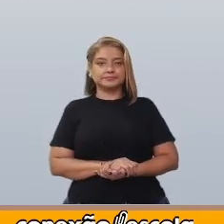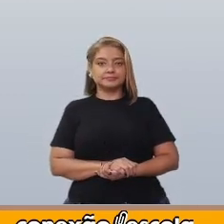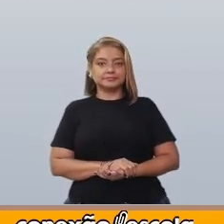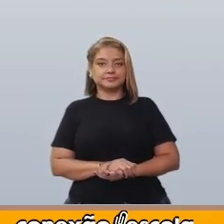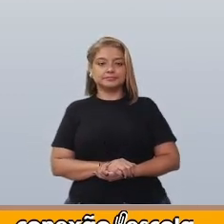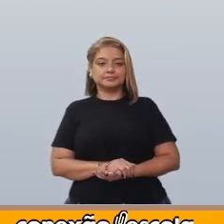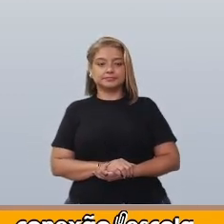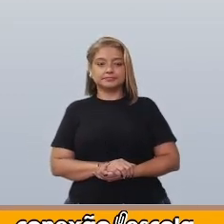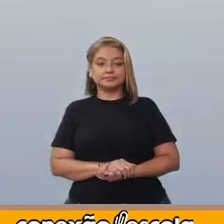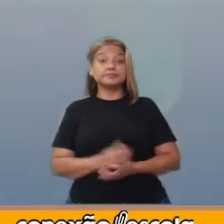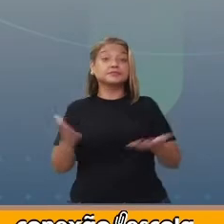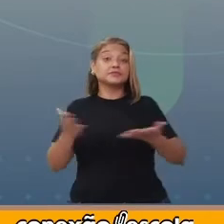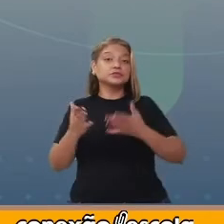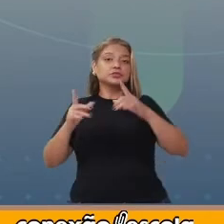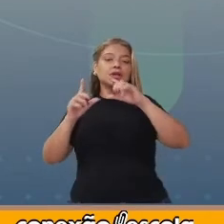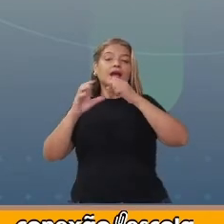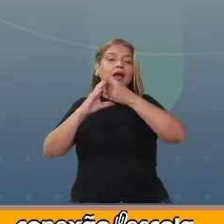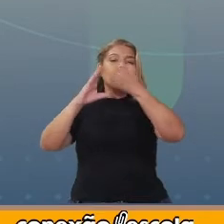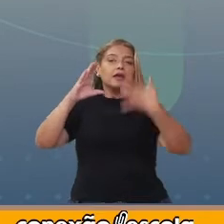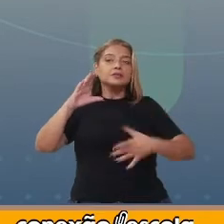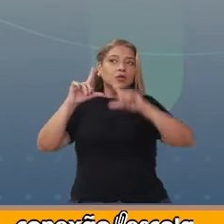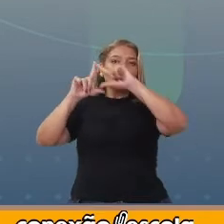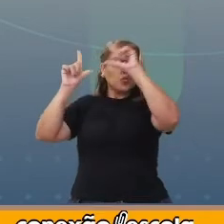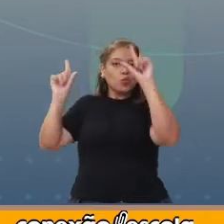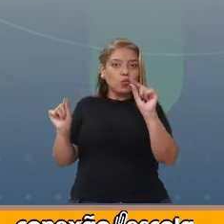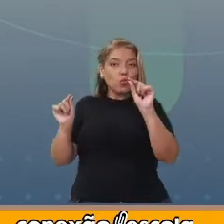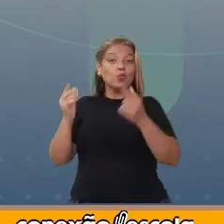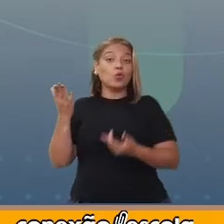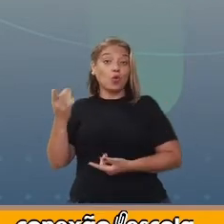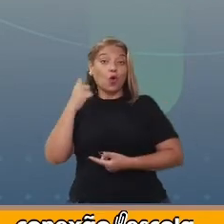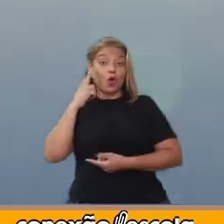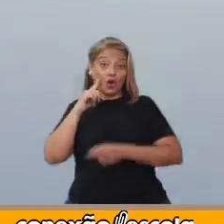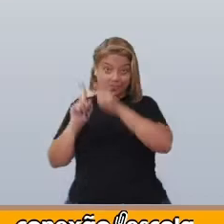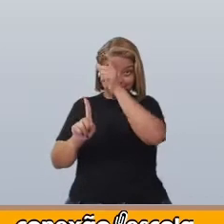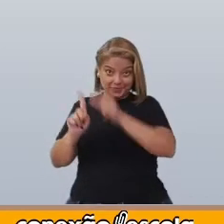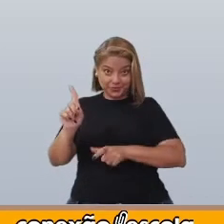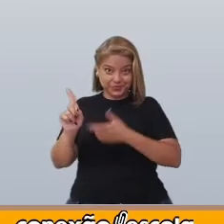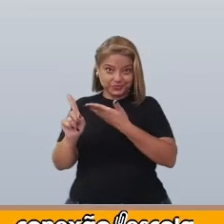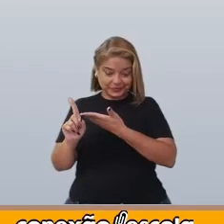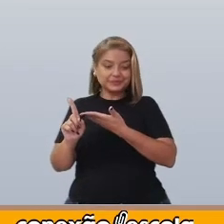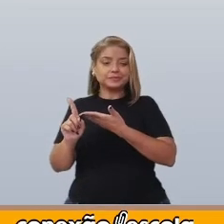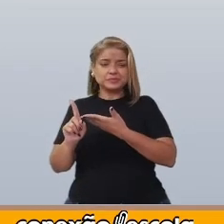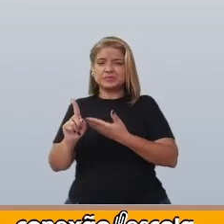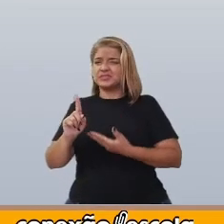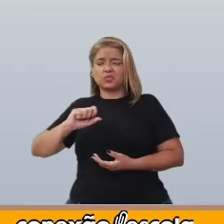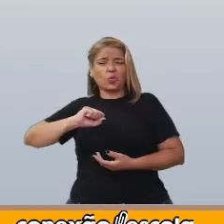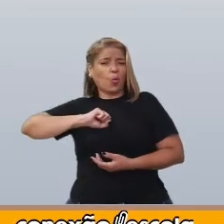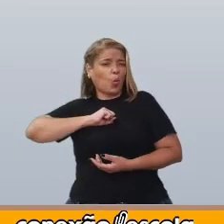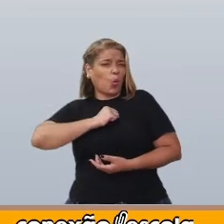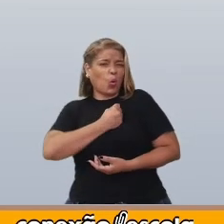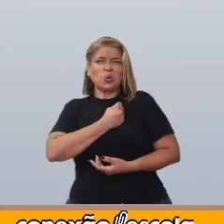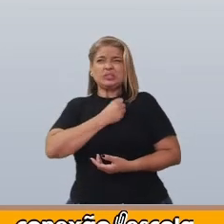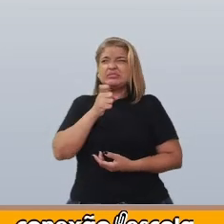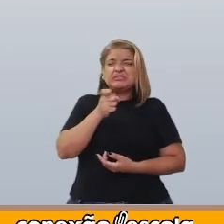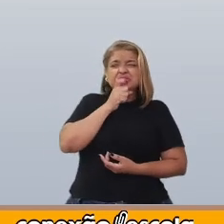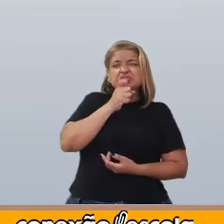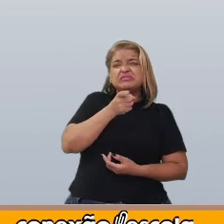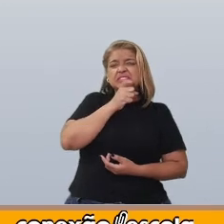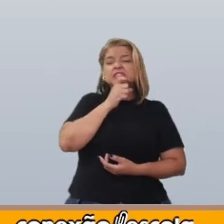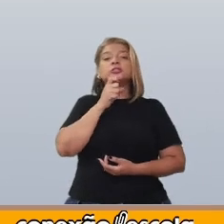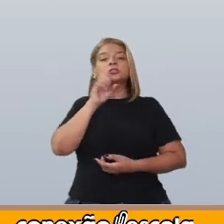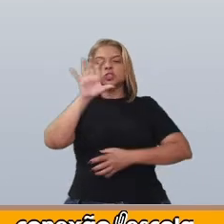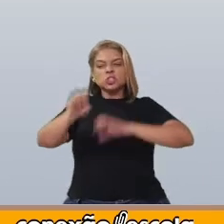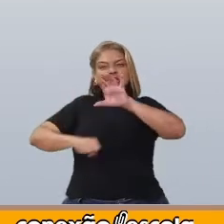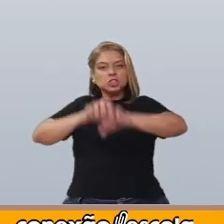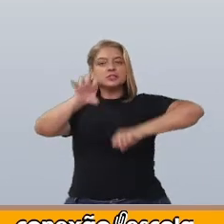Vamos agora ver a característica da lua. Próximo personagem. Horrorosa, fria, comia